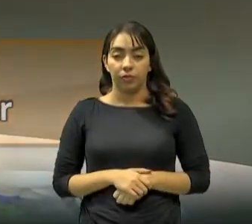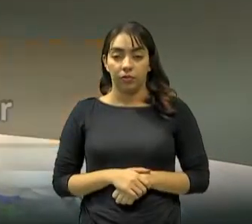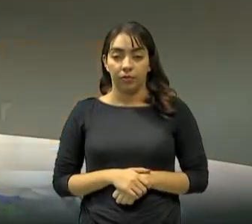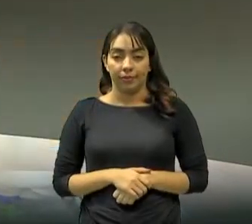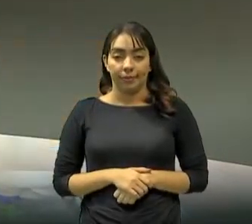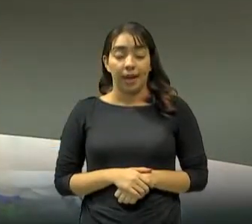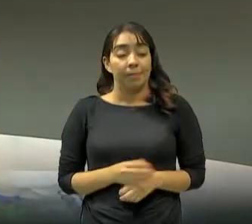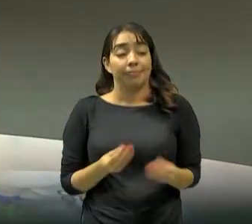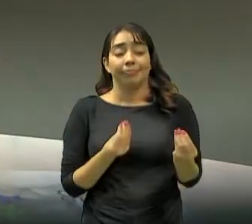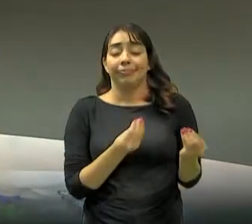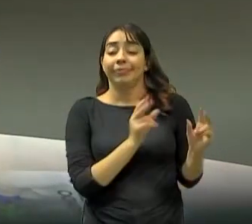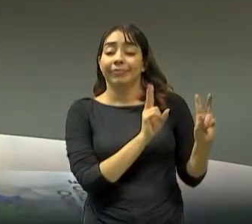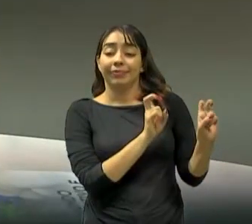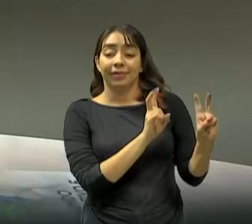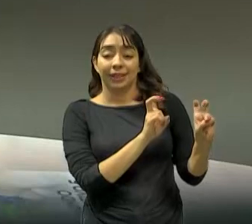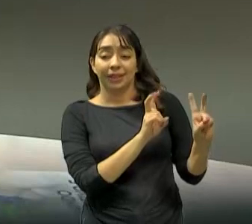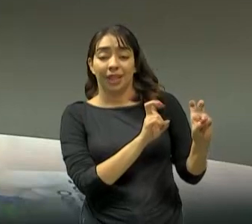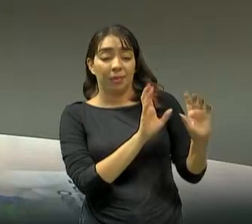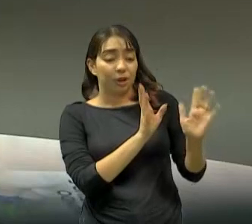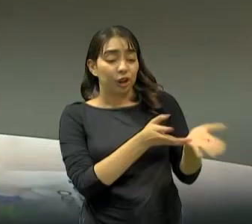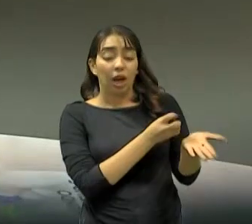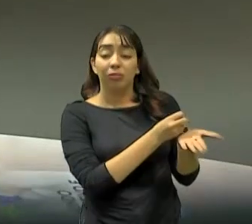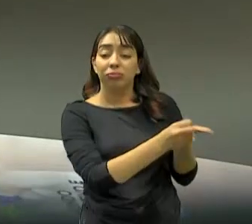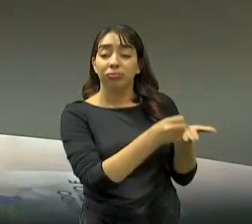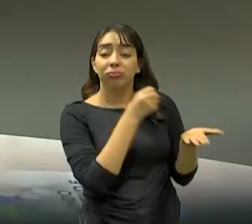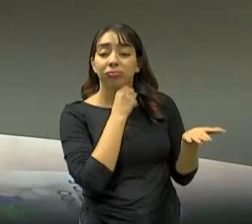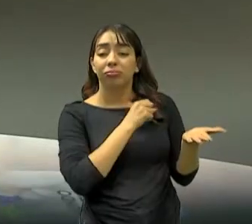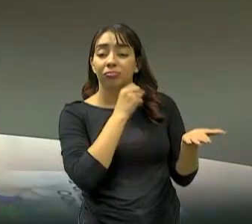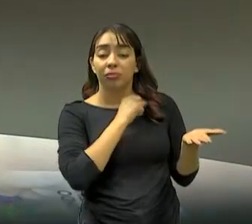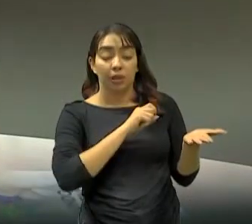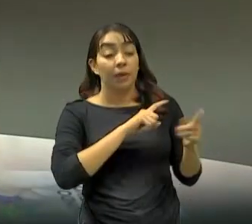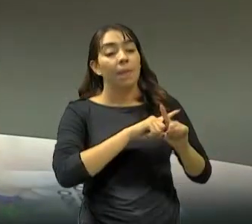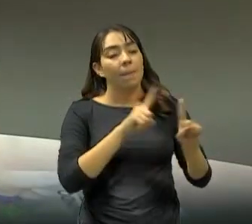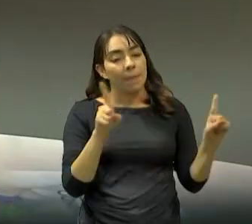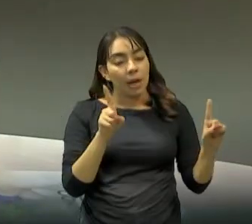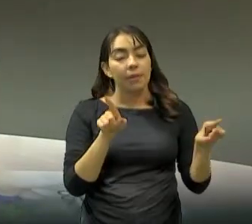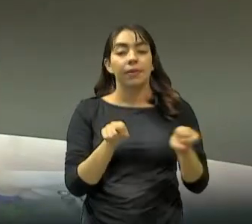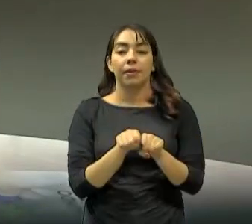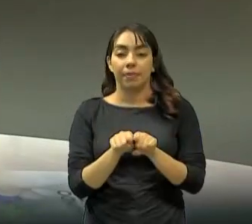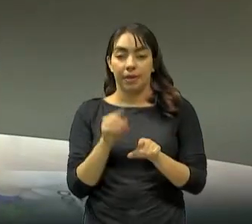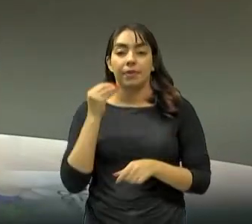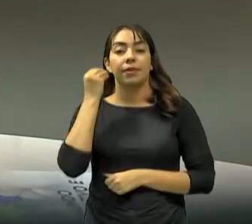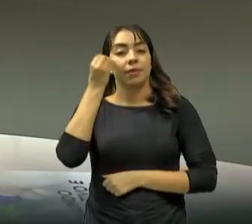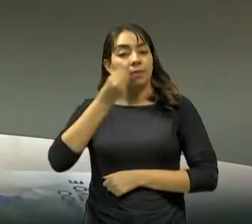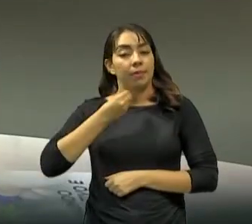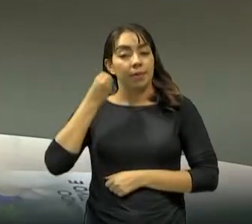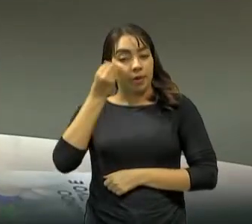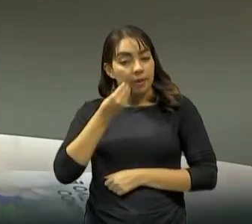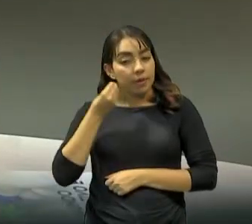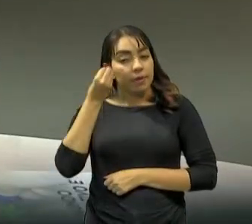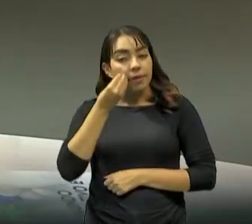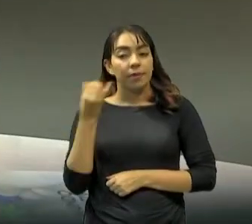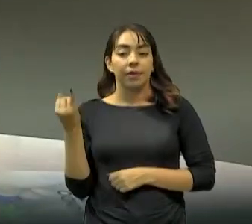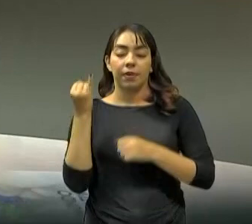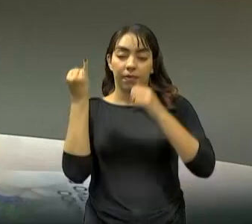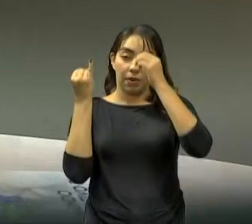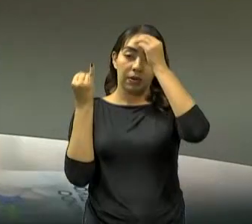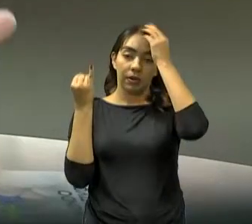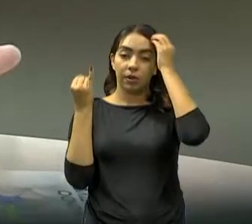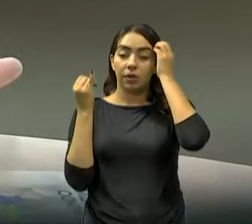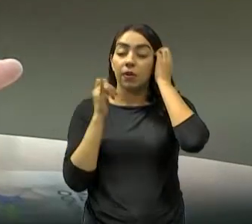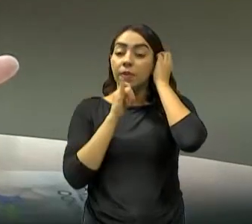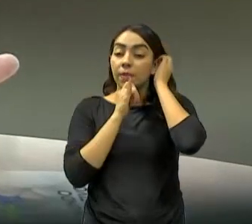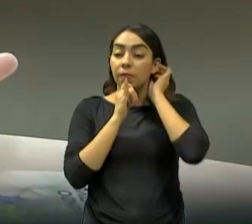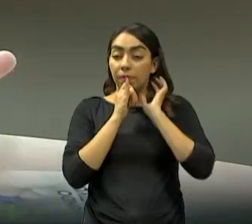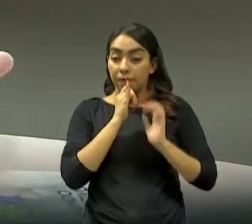vão dar certo, mas sim experiências. Então, a questão das experiências hoje, dentro das organizações, é a chave, para que a gente possa reduzir